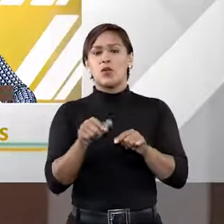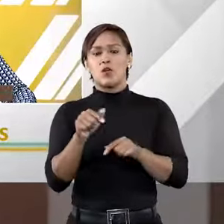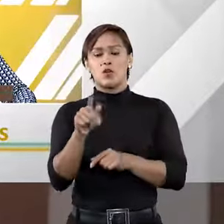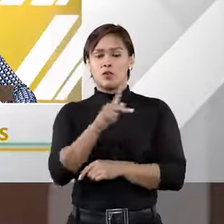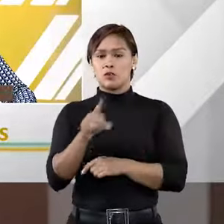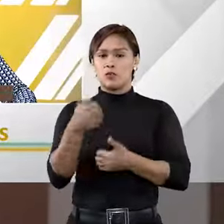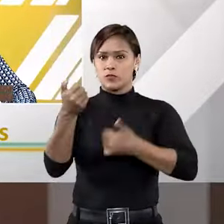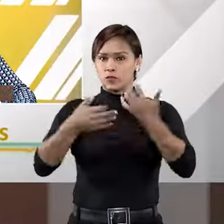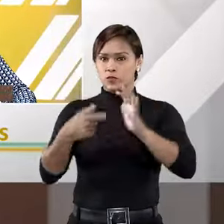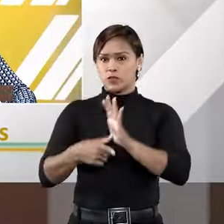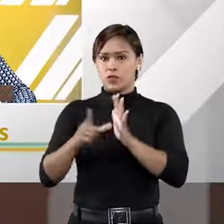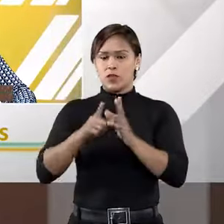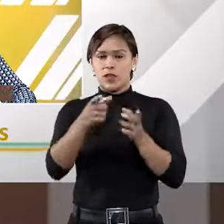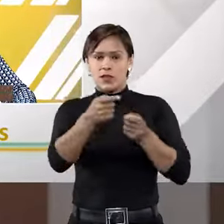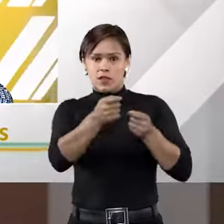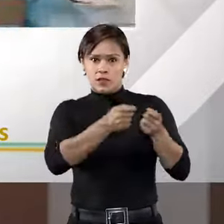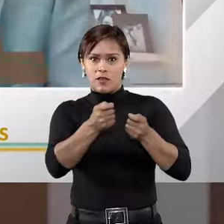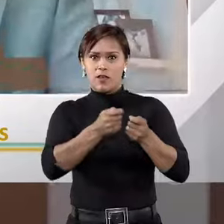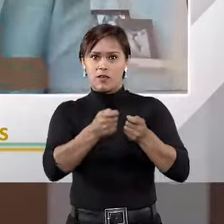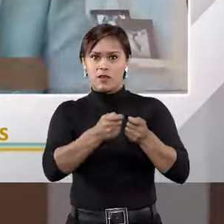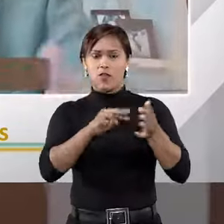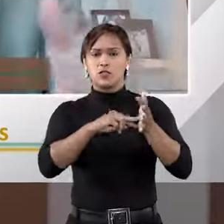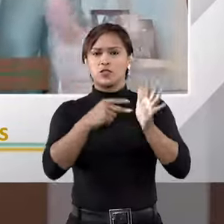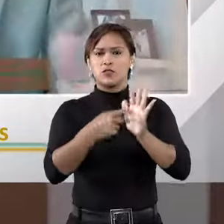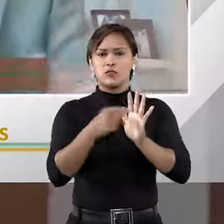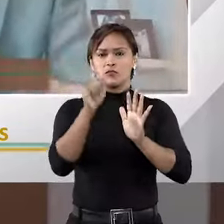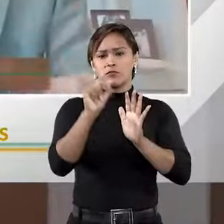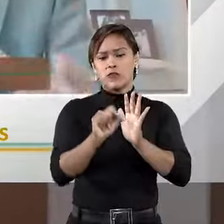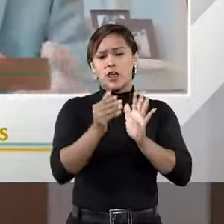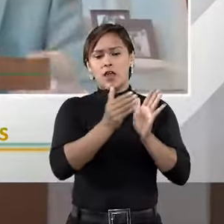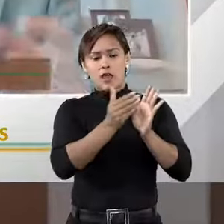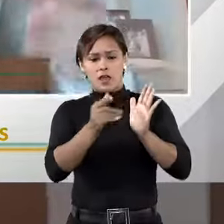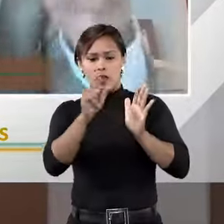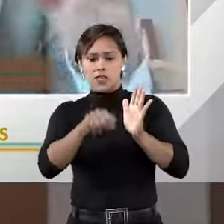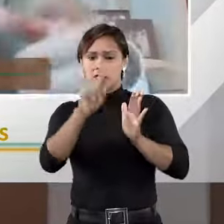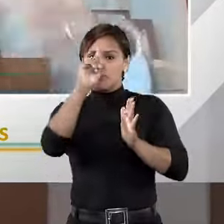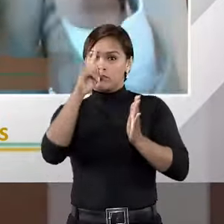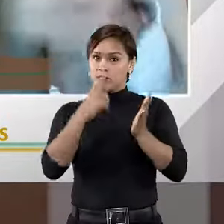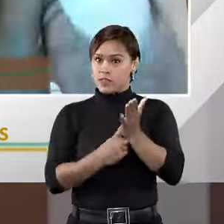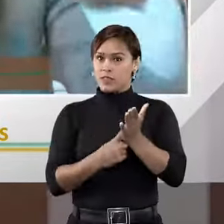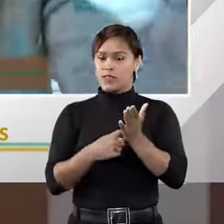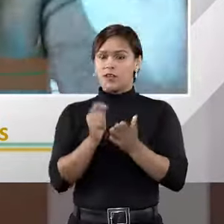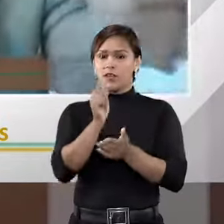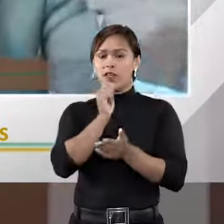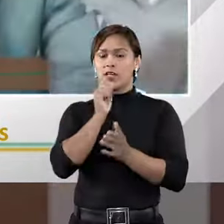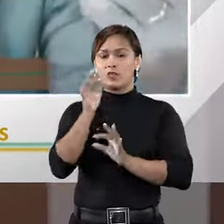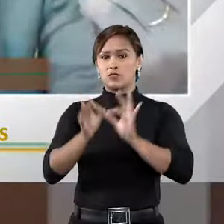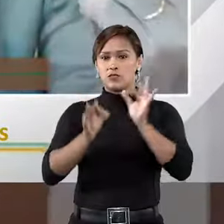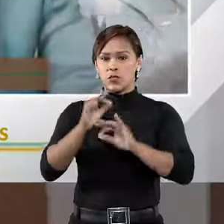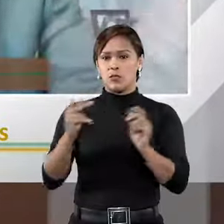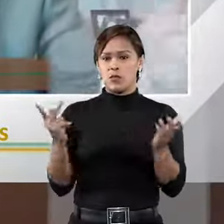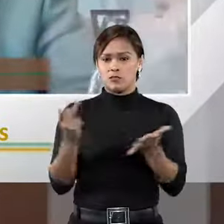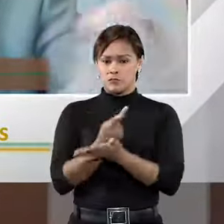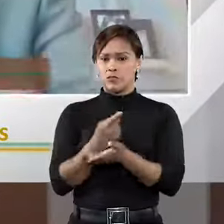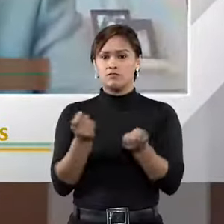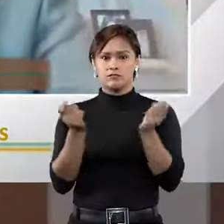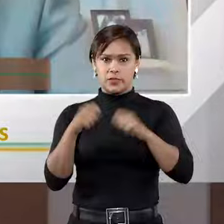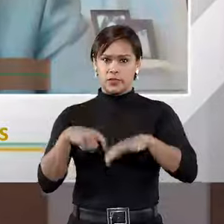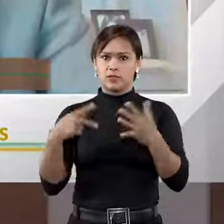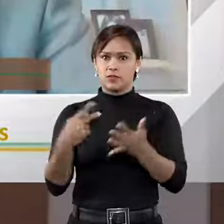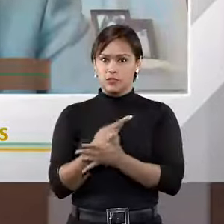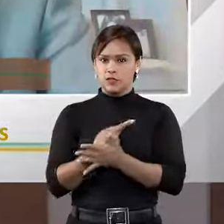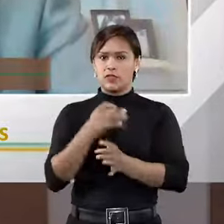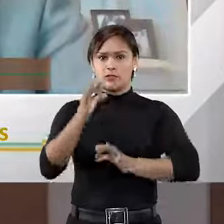explicou, a arbitragem é esse mecanismo pelo qual se decide que ainda vai haver um julgamento da sua causa, de fato,